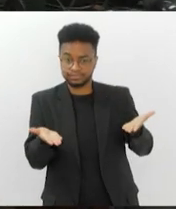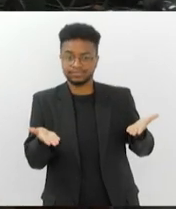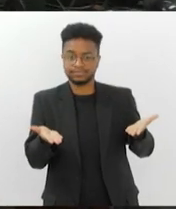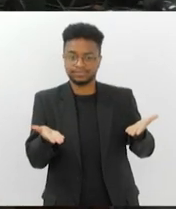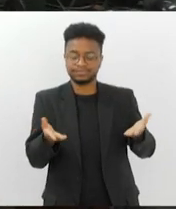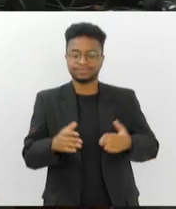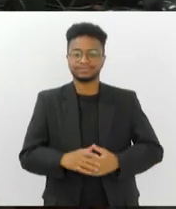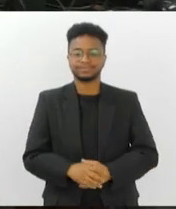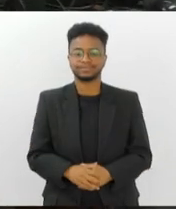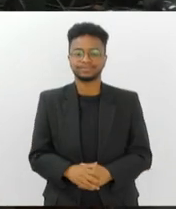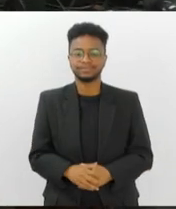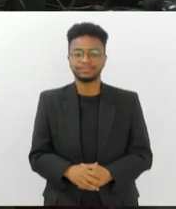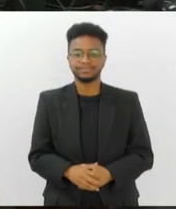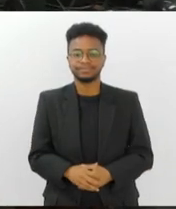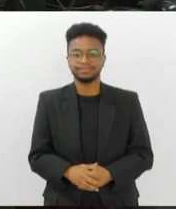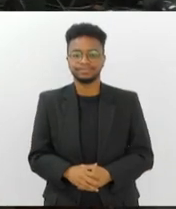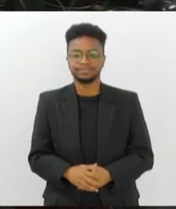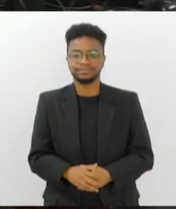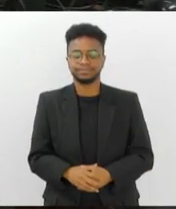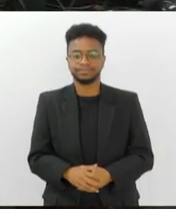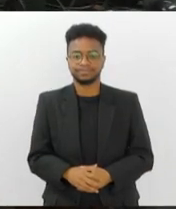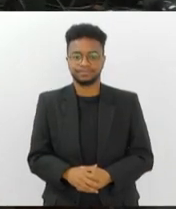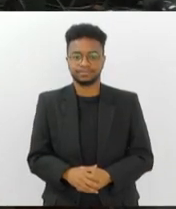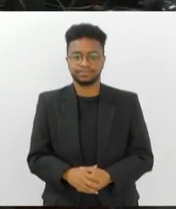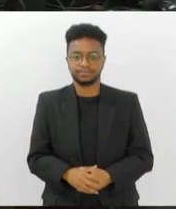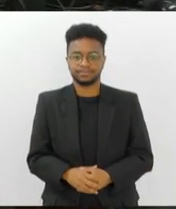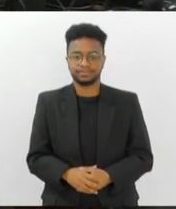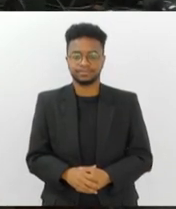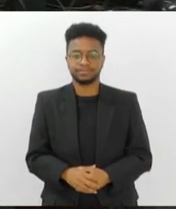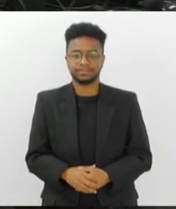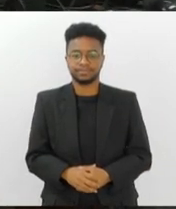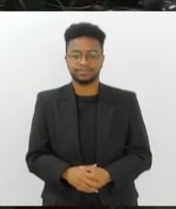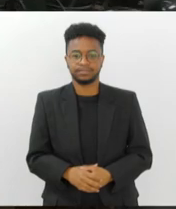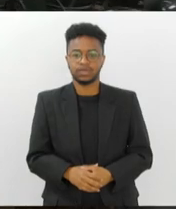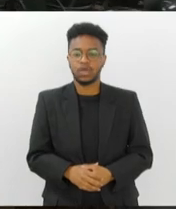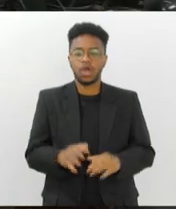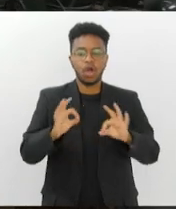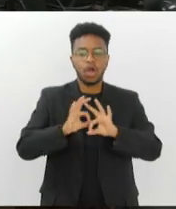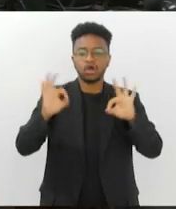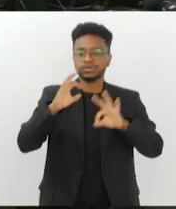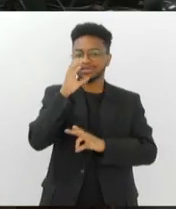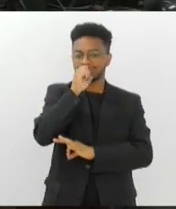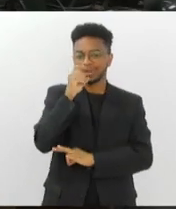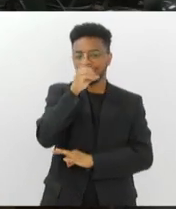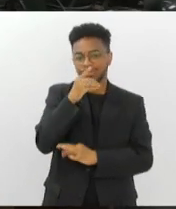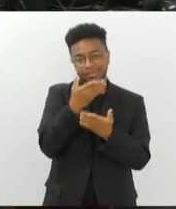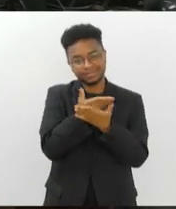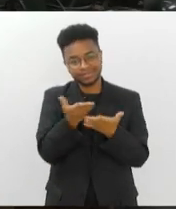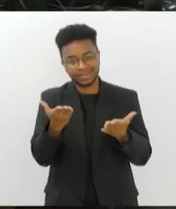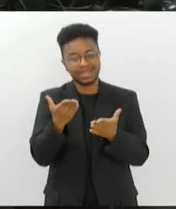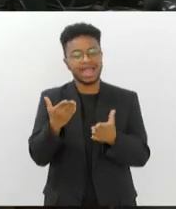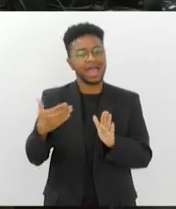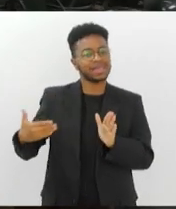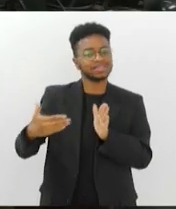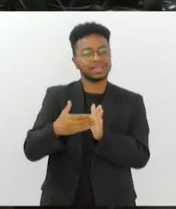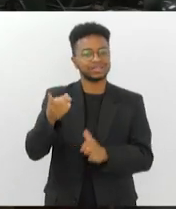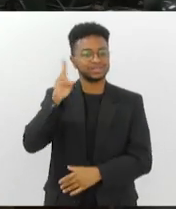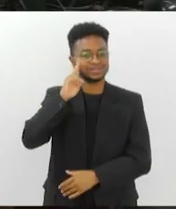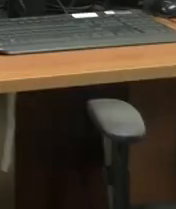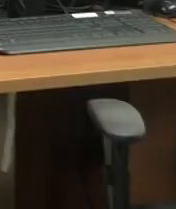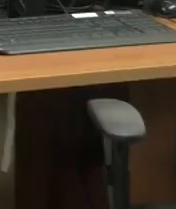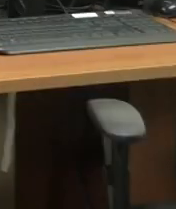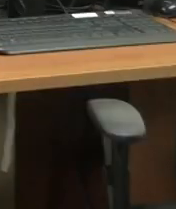.rj.gov.br. Um ótimo final de semana e até segunda!